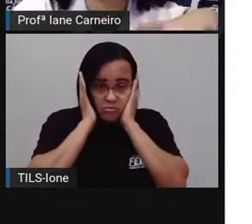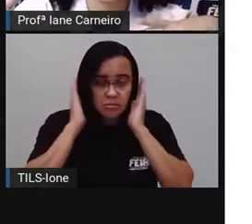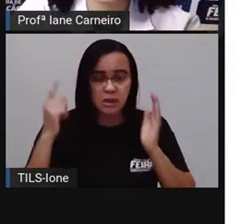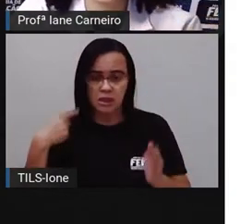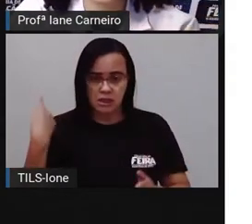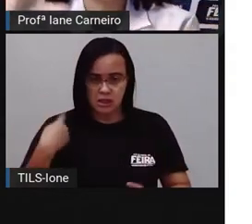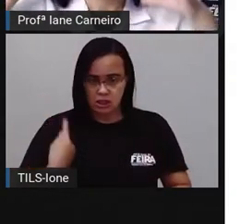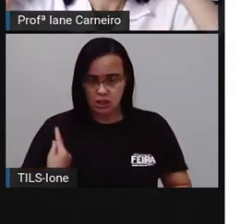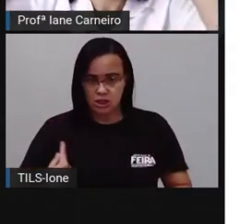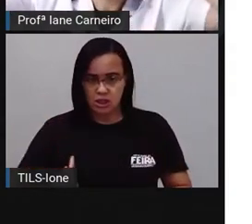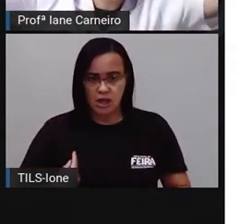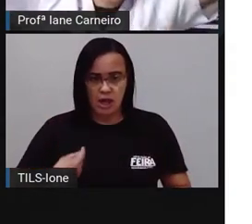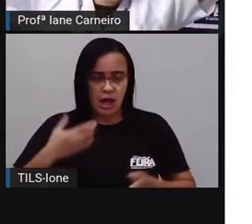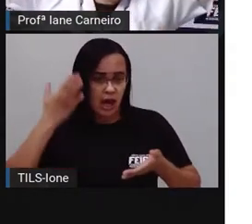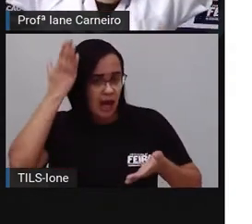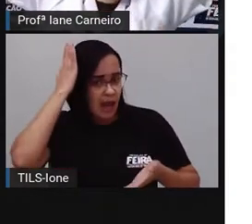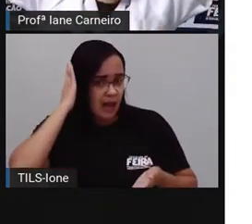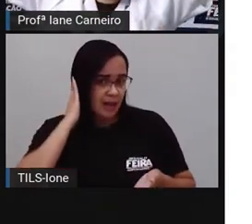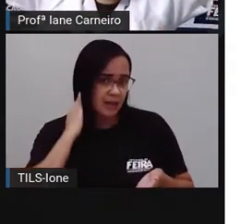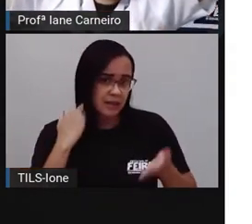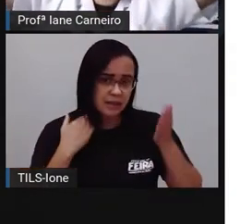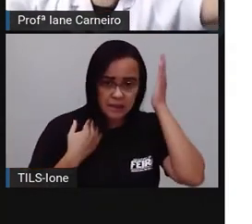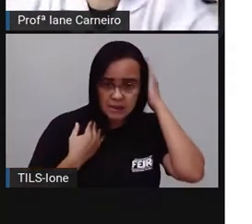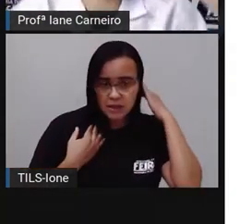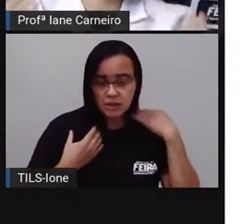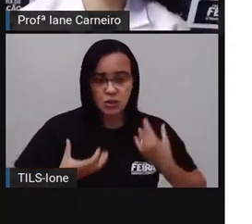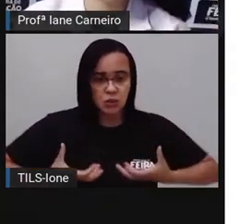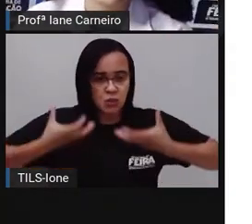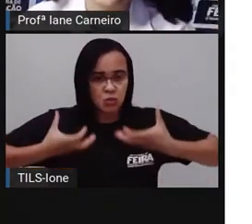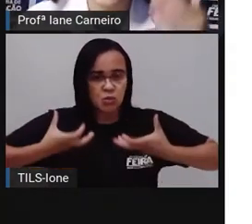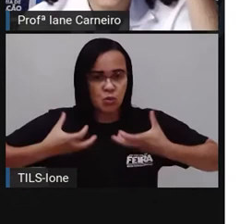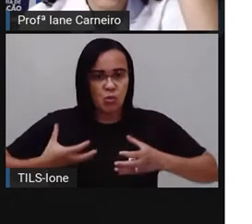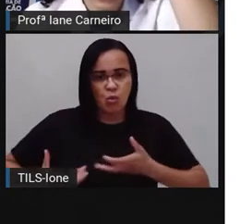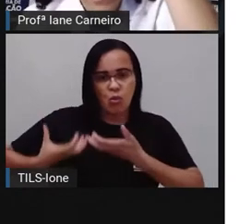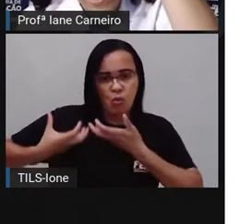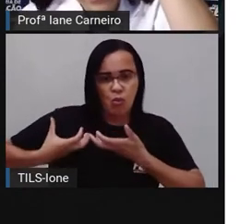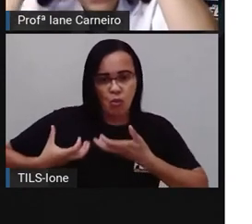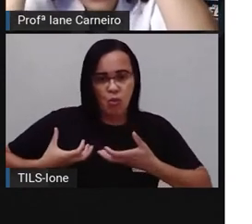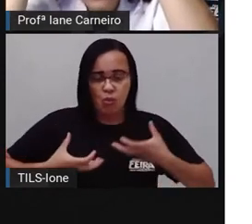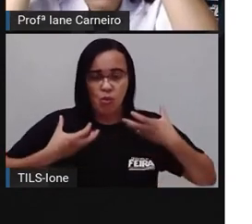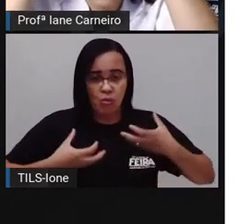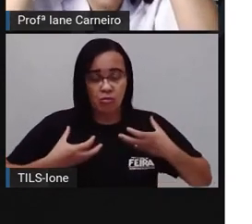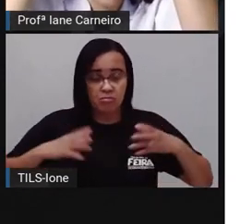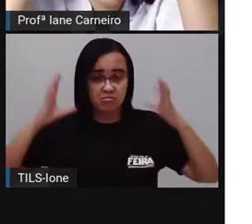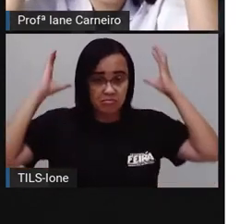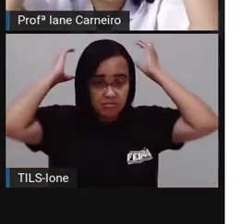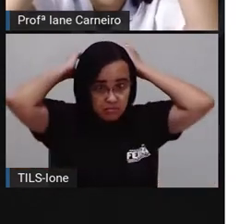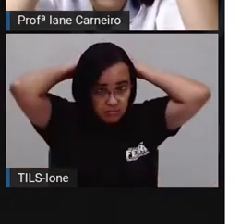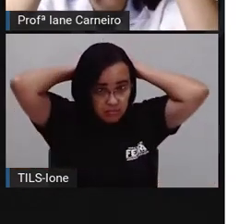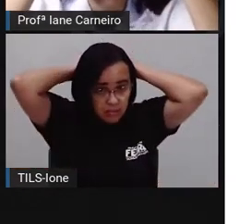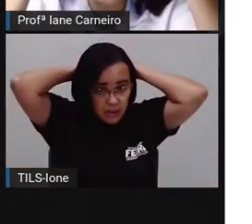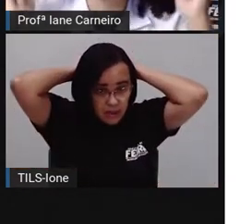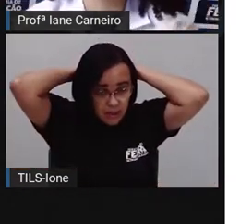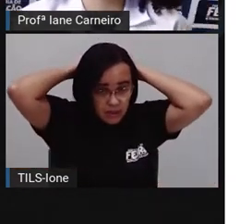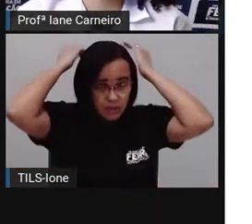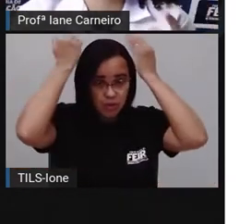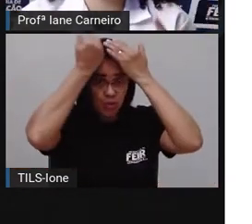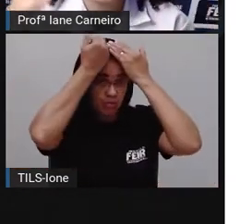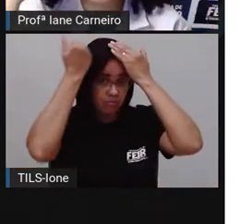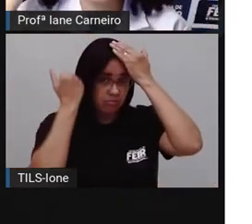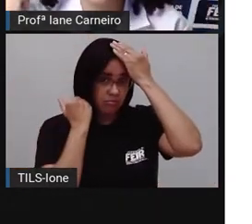liso, é crespo, tá preso ou tá solto, né? Tá de lado, né? Ou tá no meio,